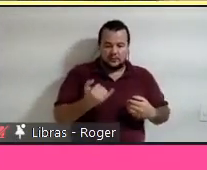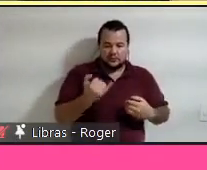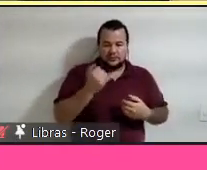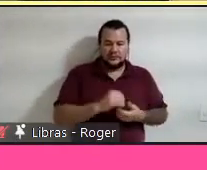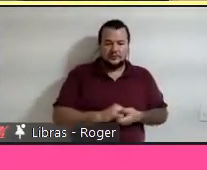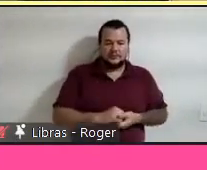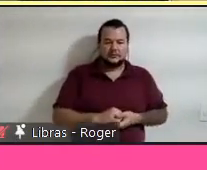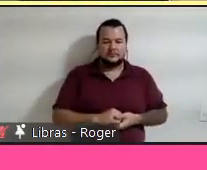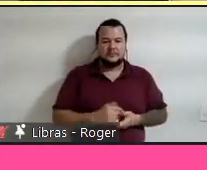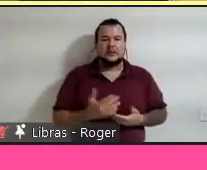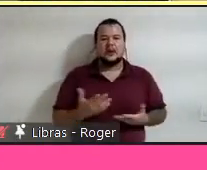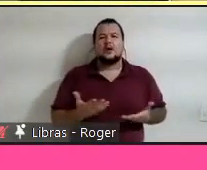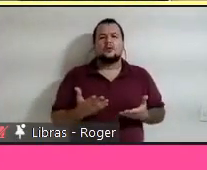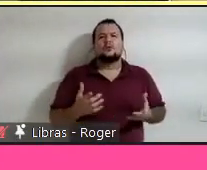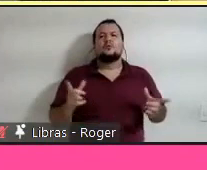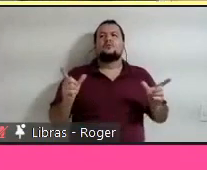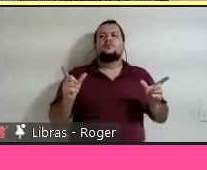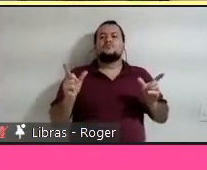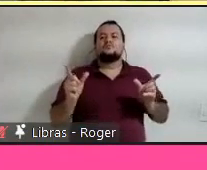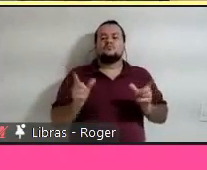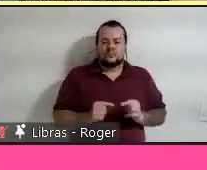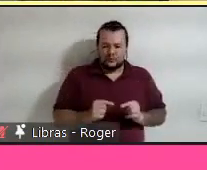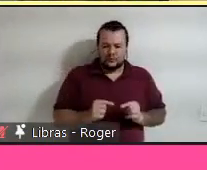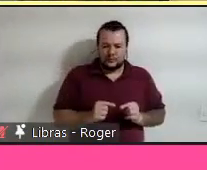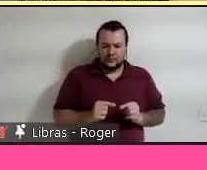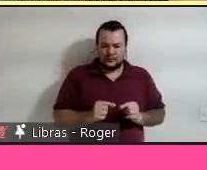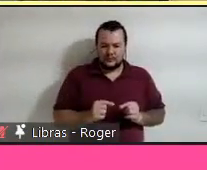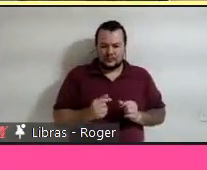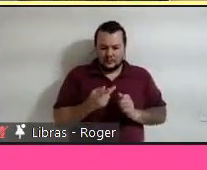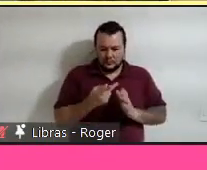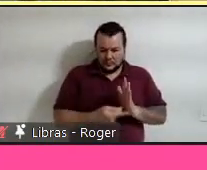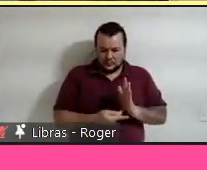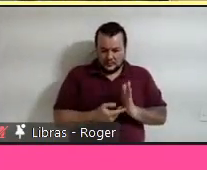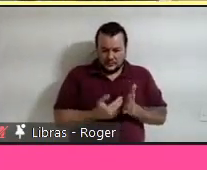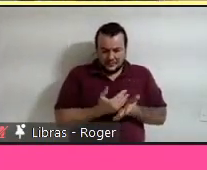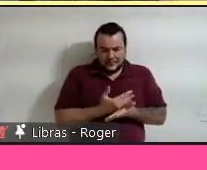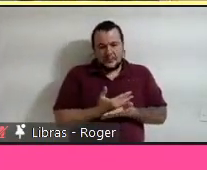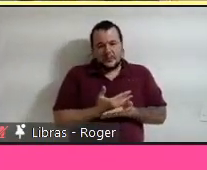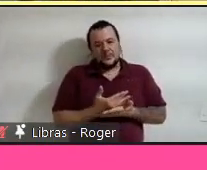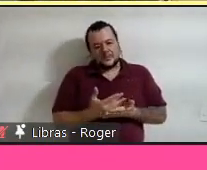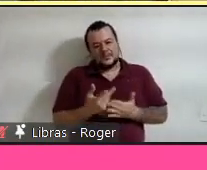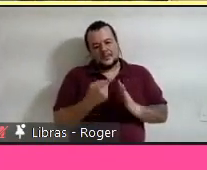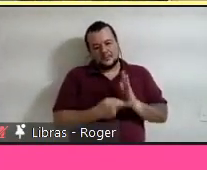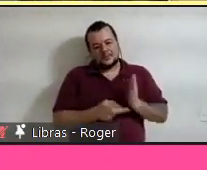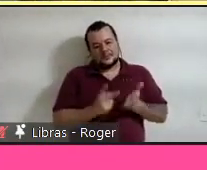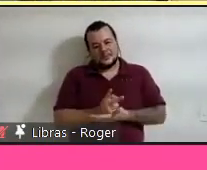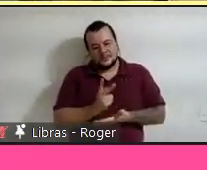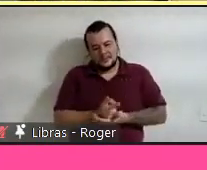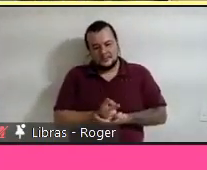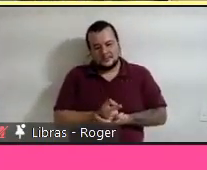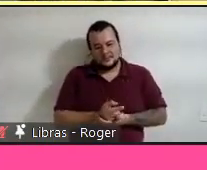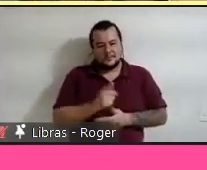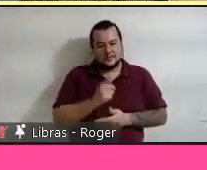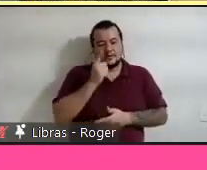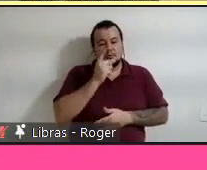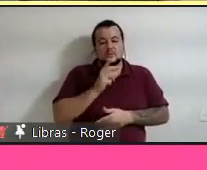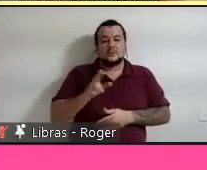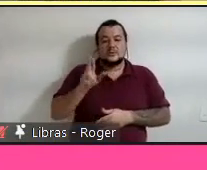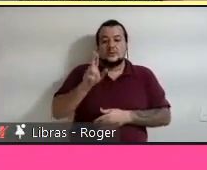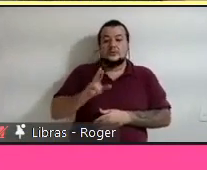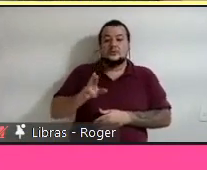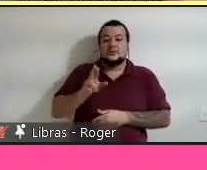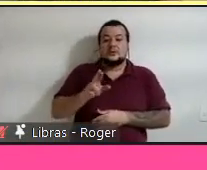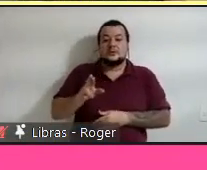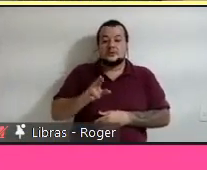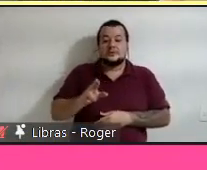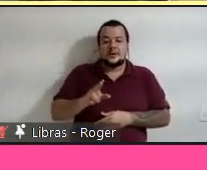diminui o escopo do projeto, eles começaram a projetar desde o começo, eles conseguiam utilizar a plataforma de ACD para